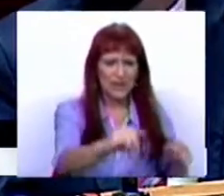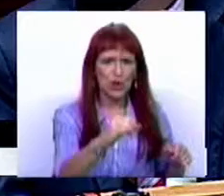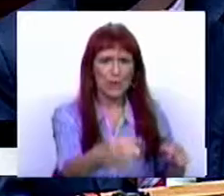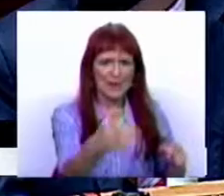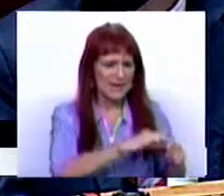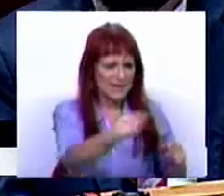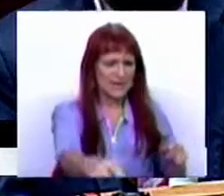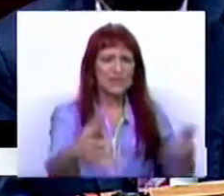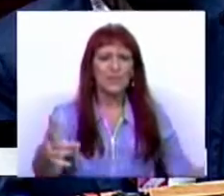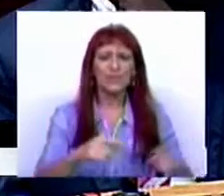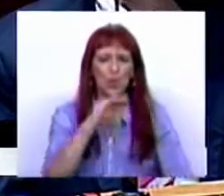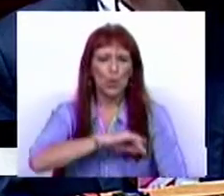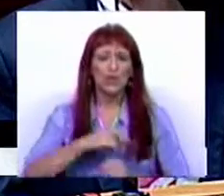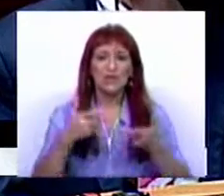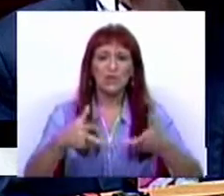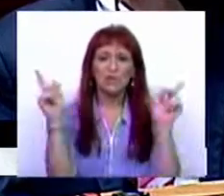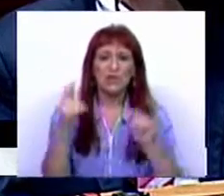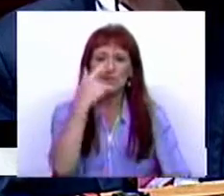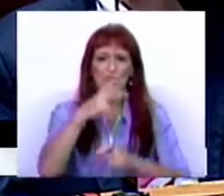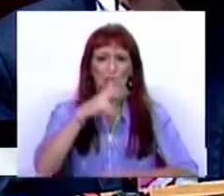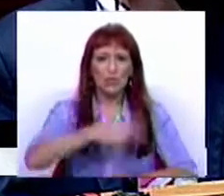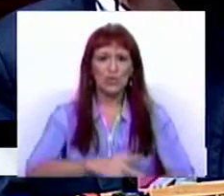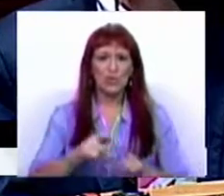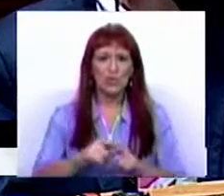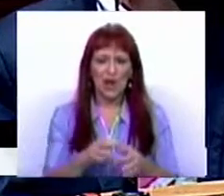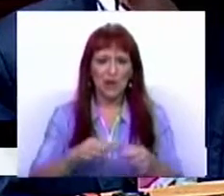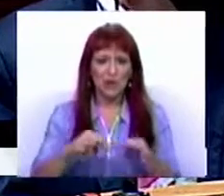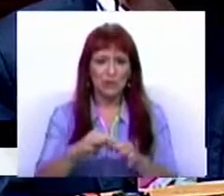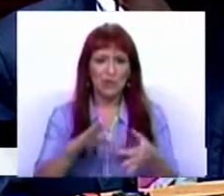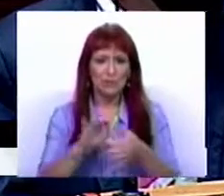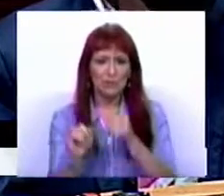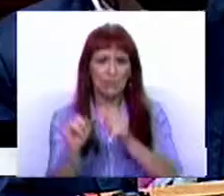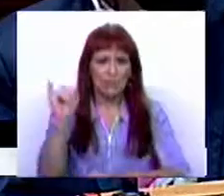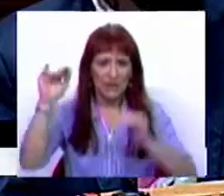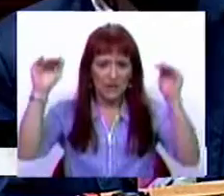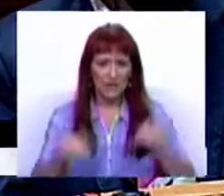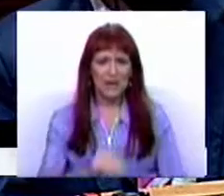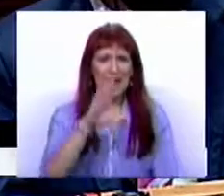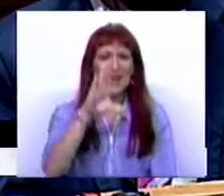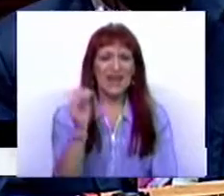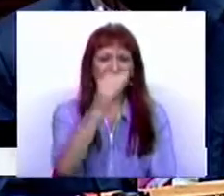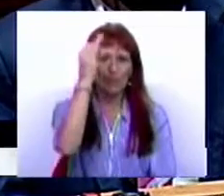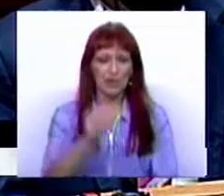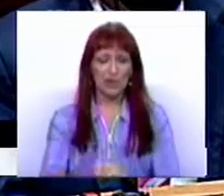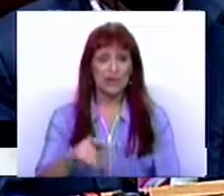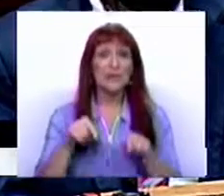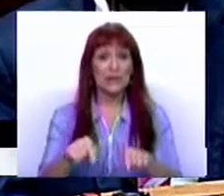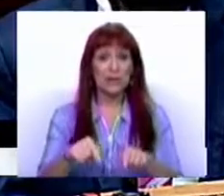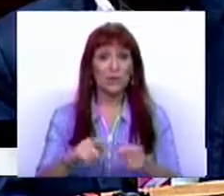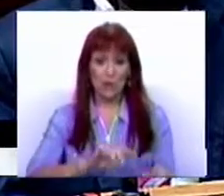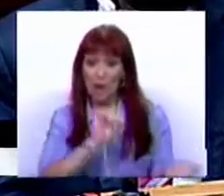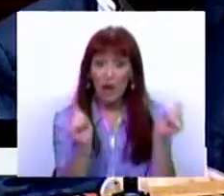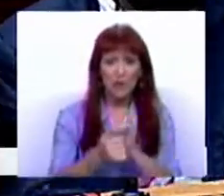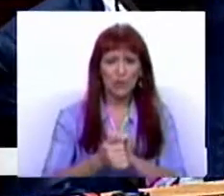2015. O rendimento disponível dos portugueses ajustado para a inflação caiu 10% e foi isso que